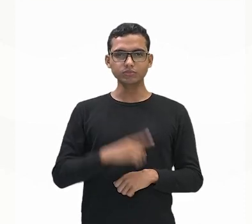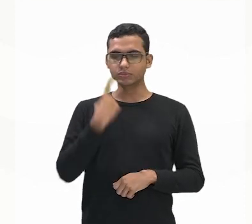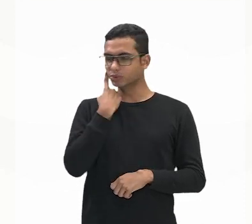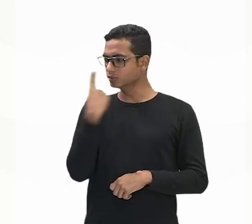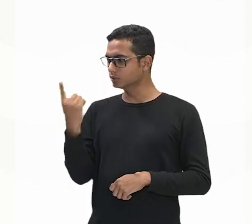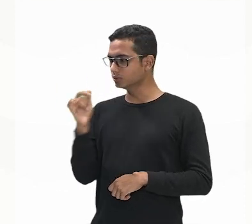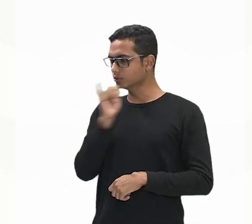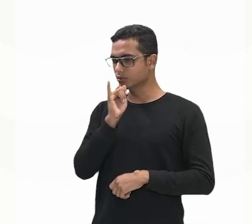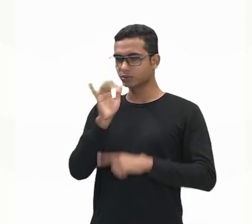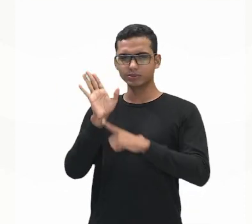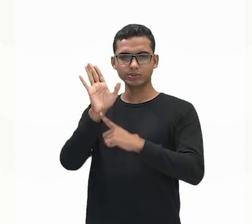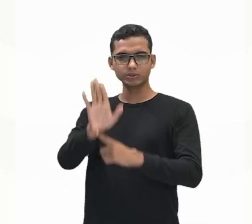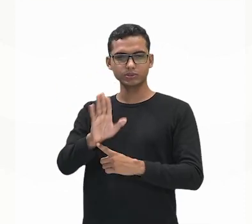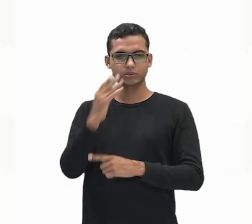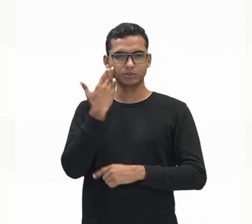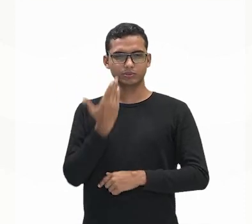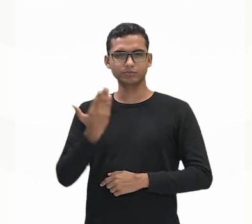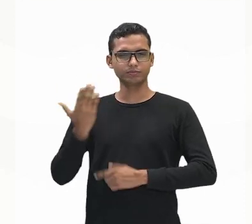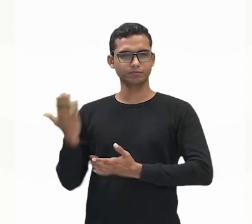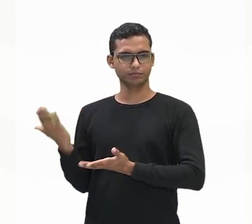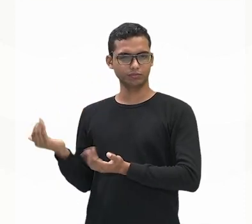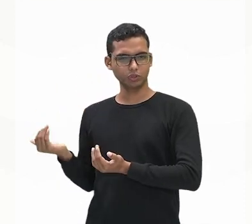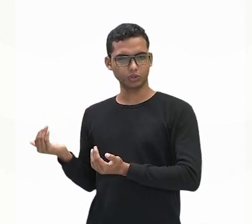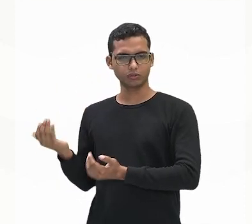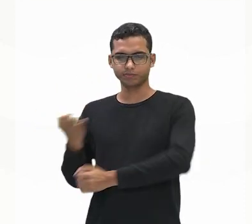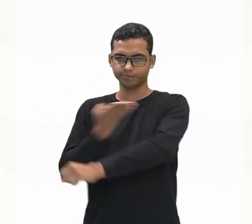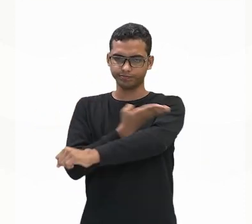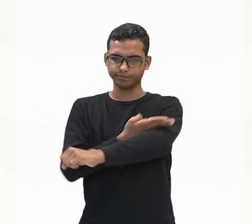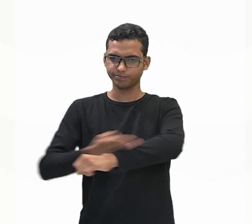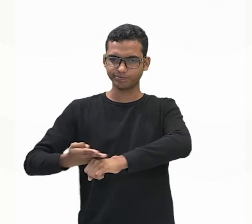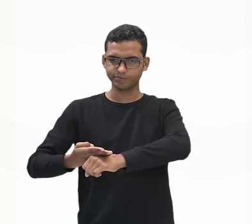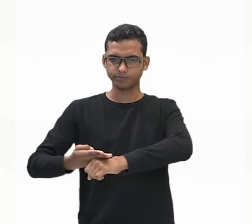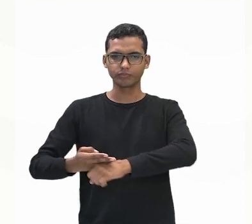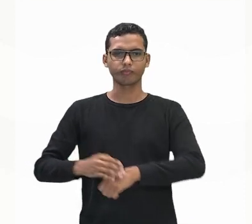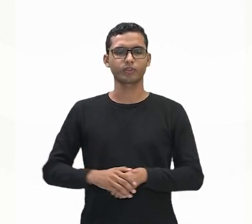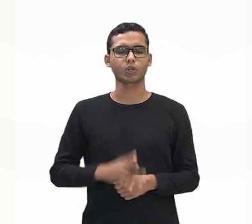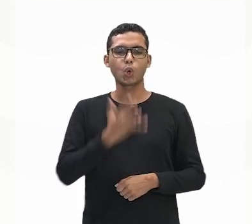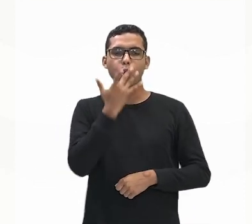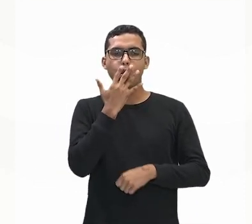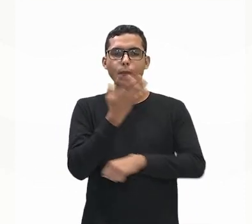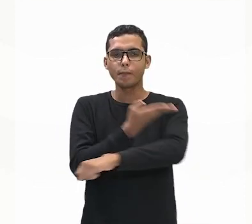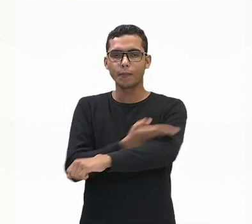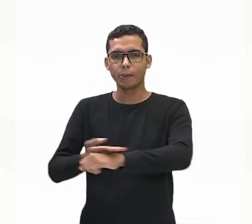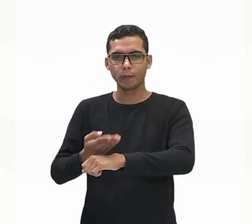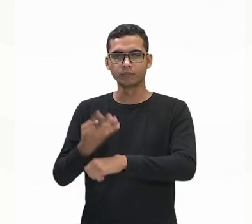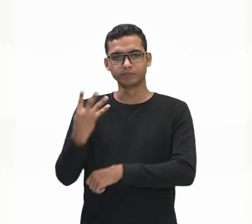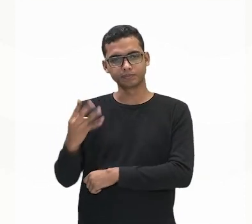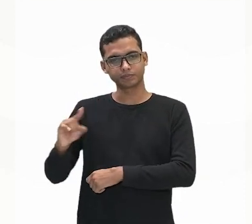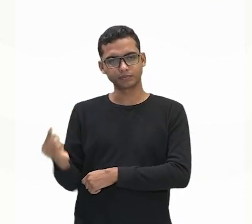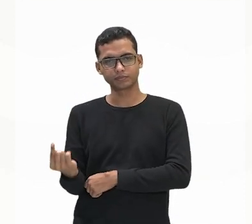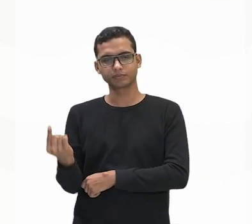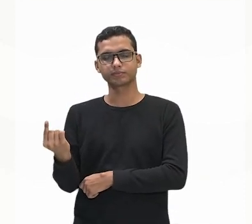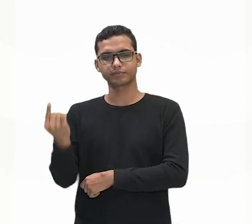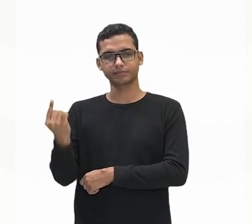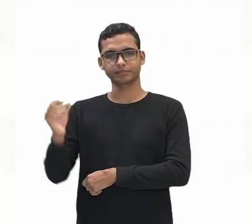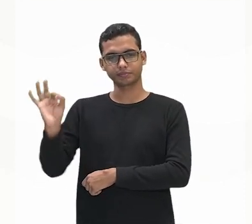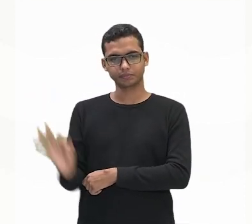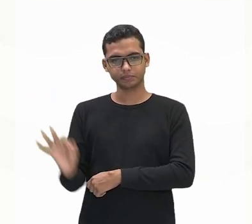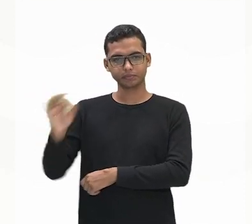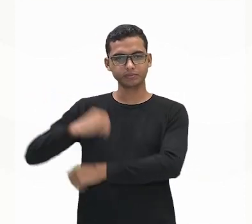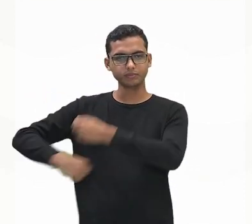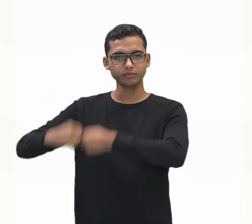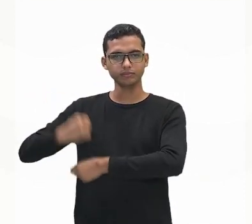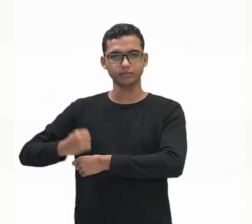a população que é jovem e que é branca. Olha só como era. Era 4,1% da população em 2016